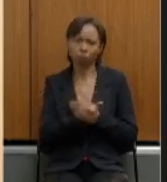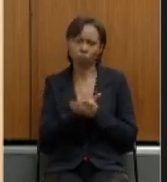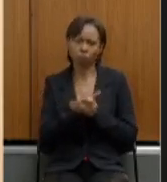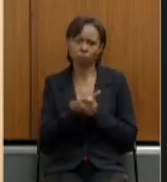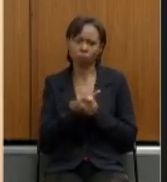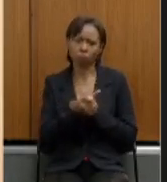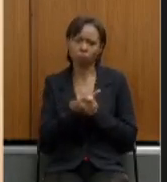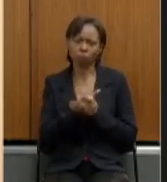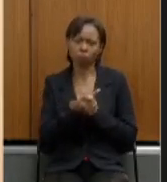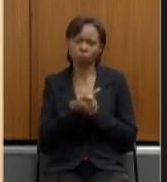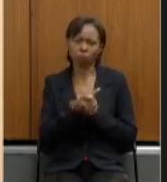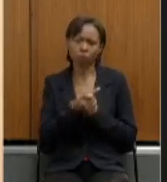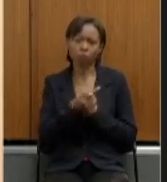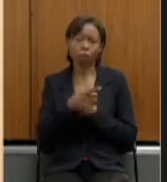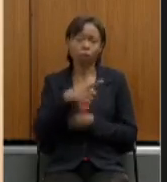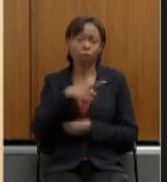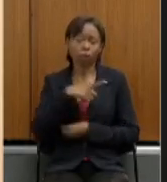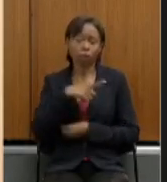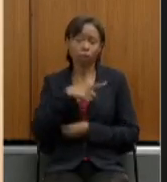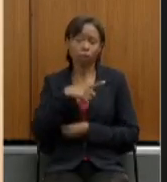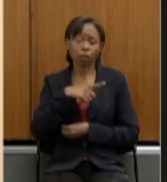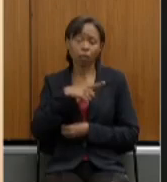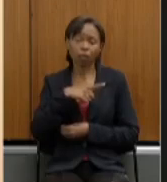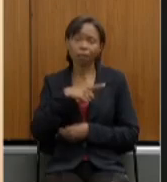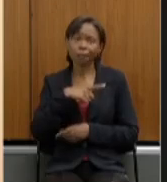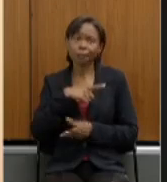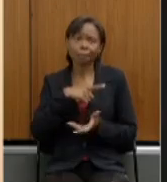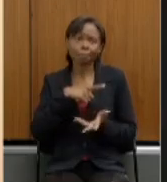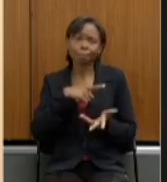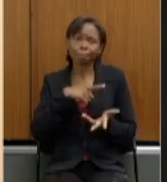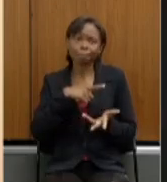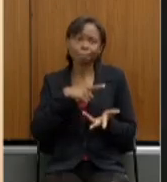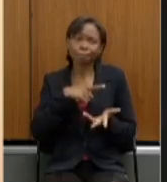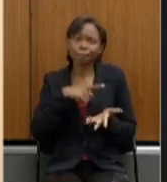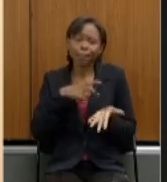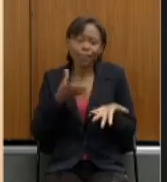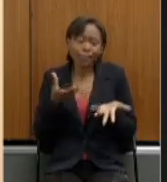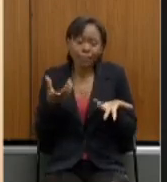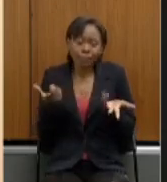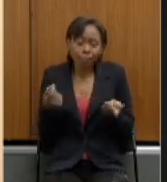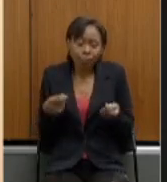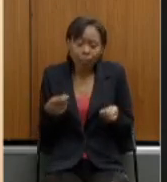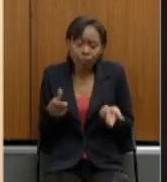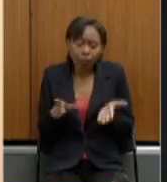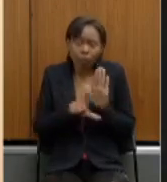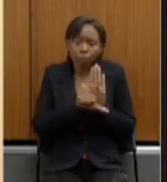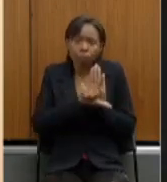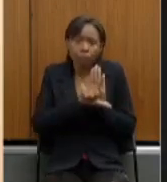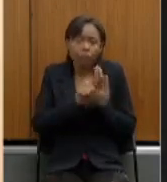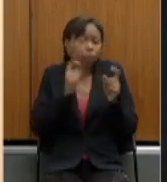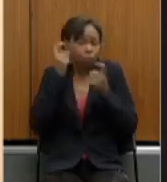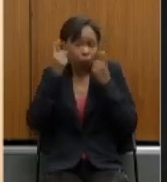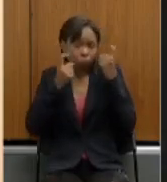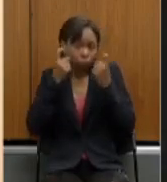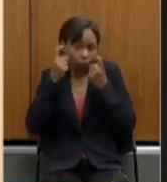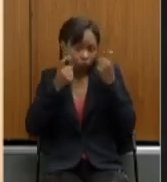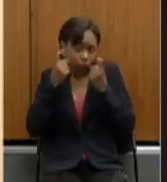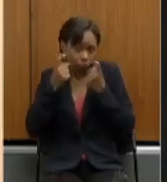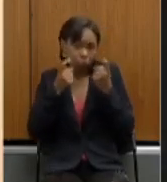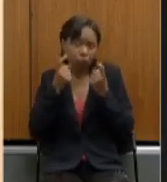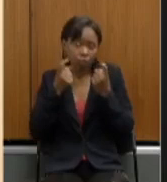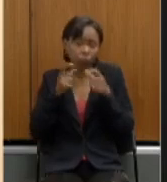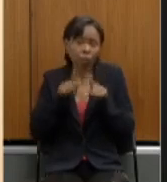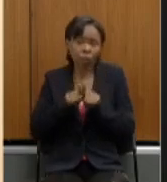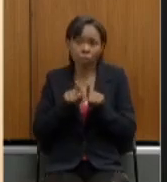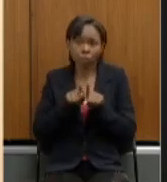vamos ter ali a necessidade desta lei e também a preocupação com a anterioridade nonagesimal nós